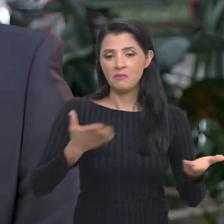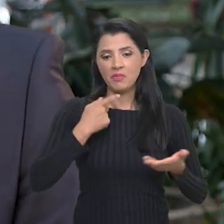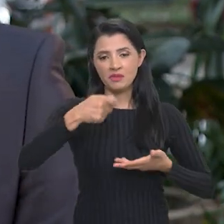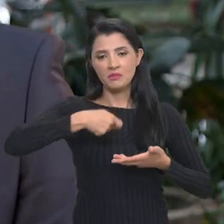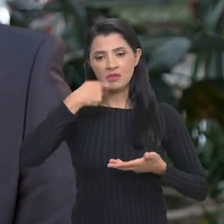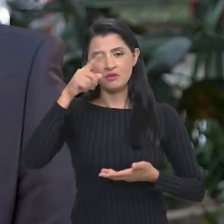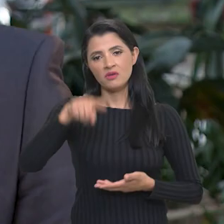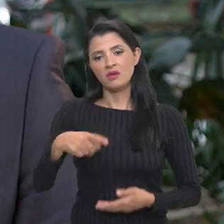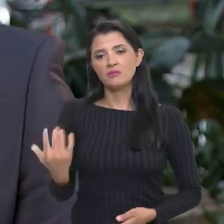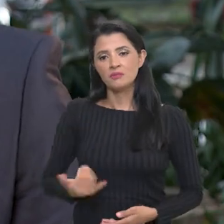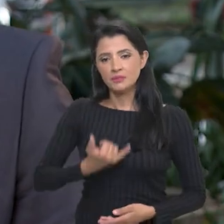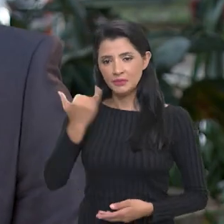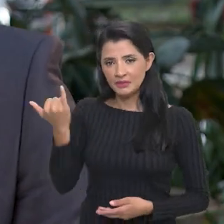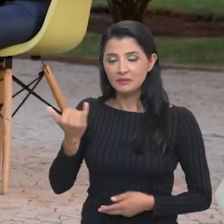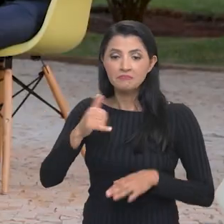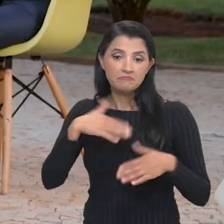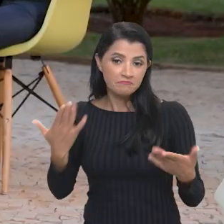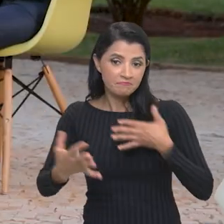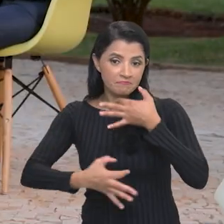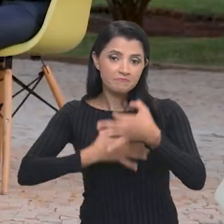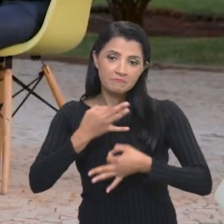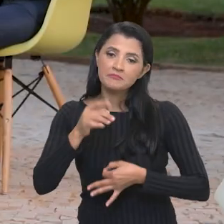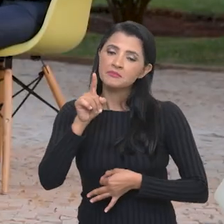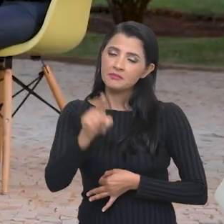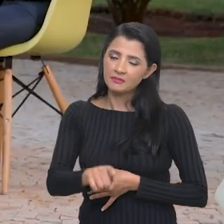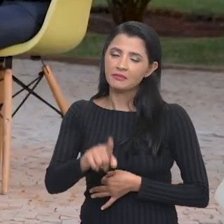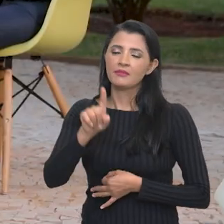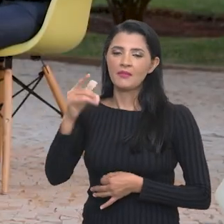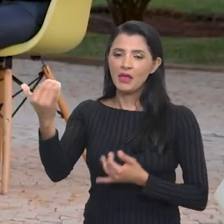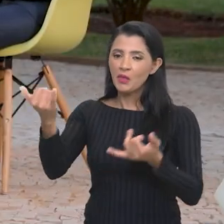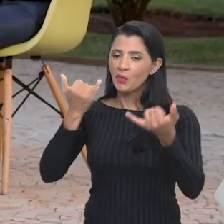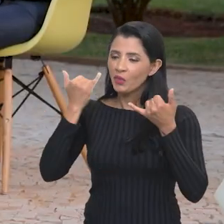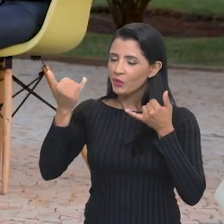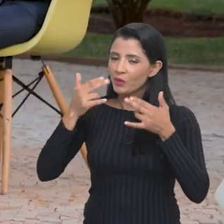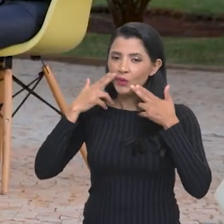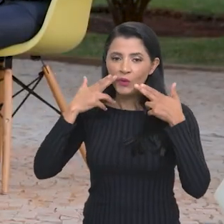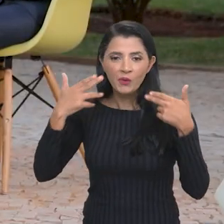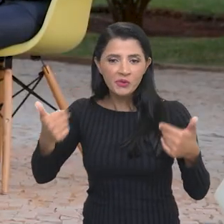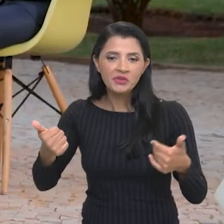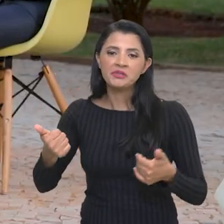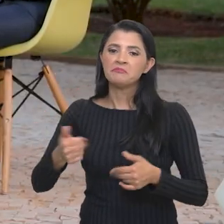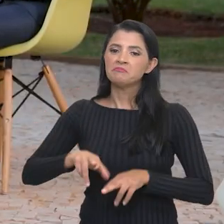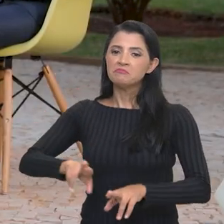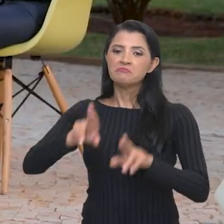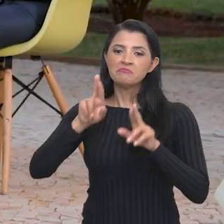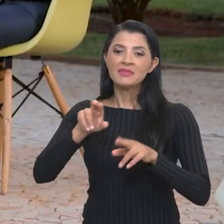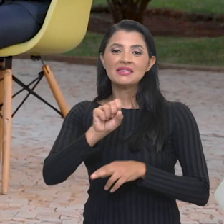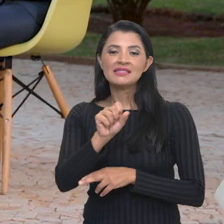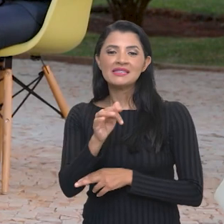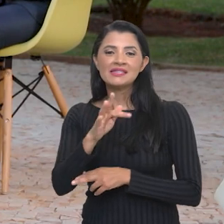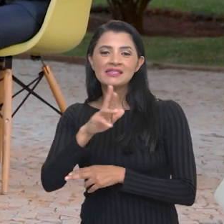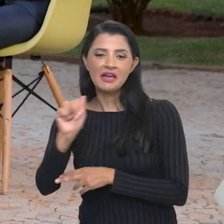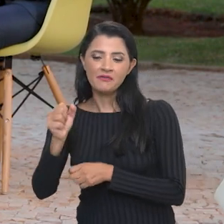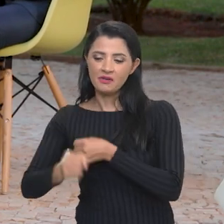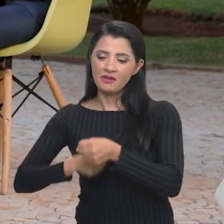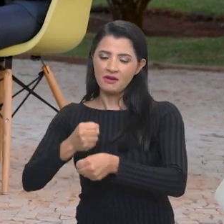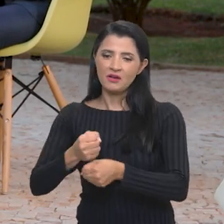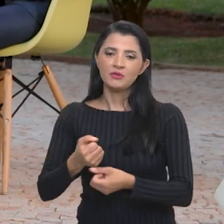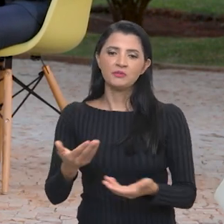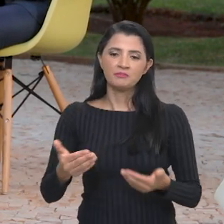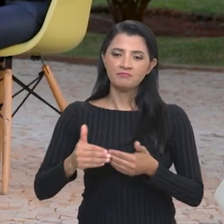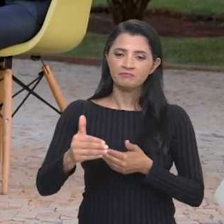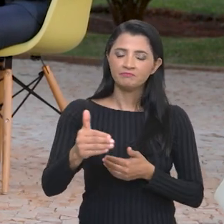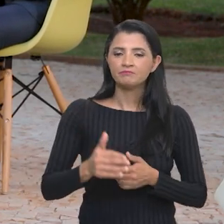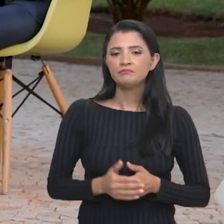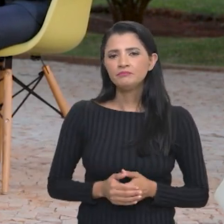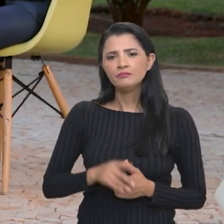colocar na nossa mesa o é essencial, que é a alimentação. Então, esta, na minha opinião, é a grande notícia da expectativa de safra agora para o